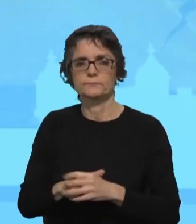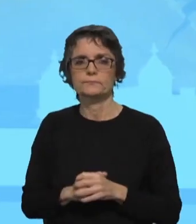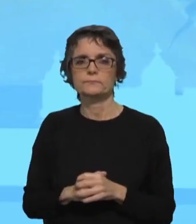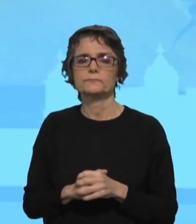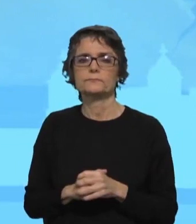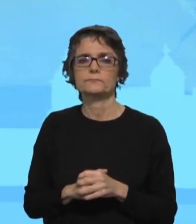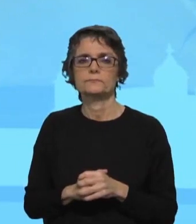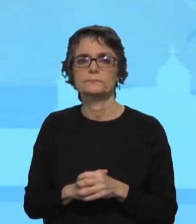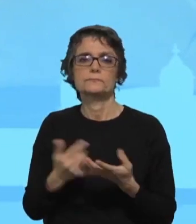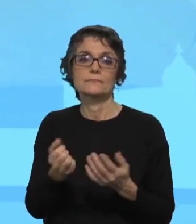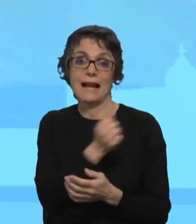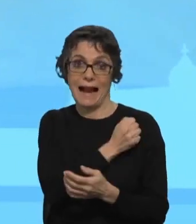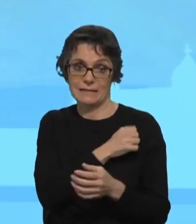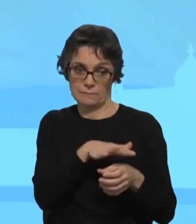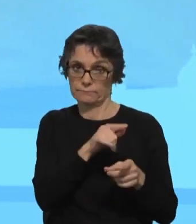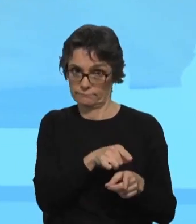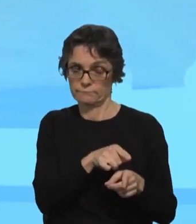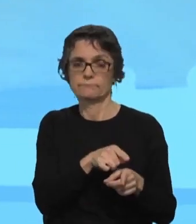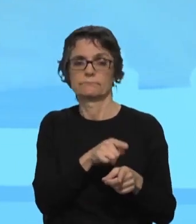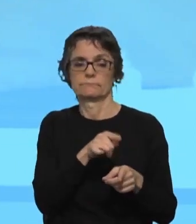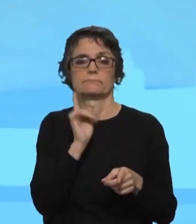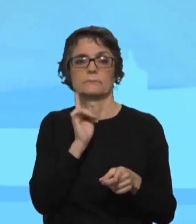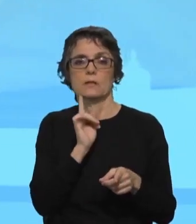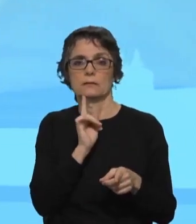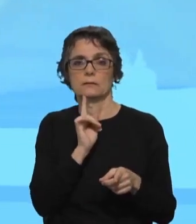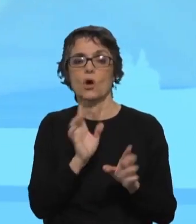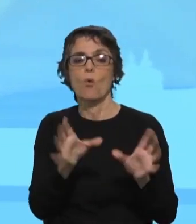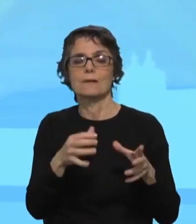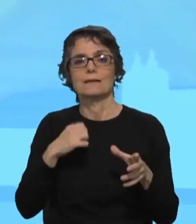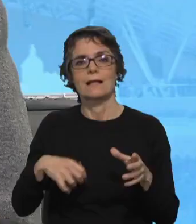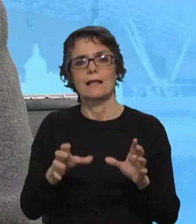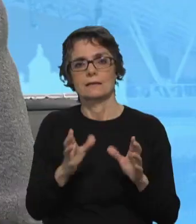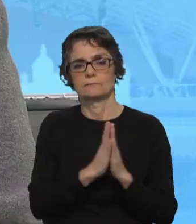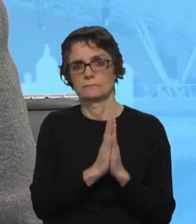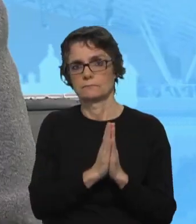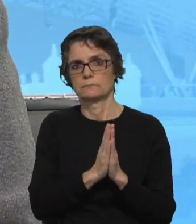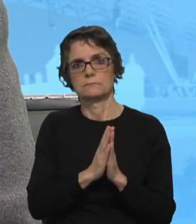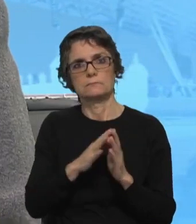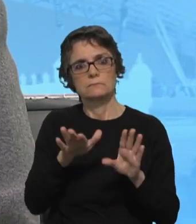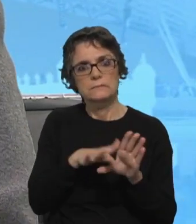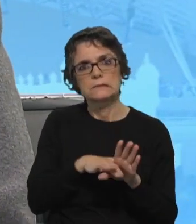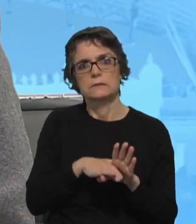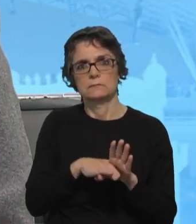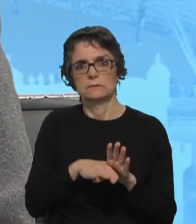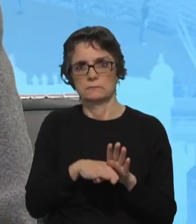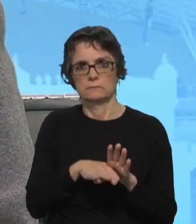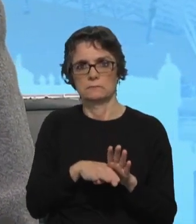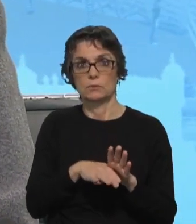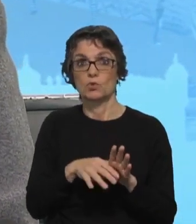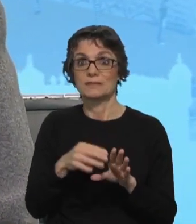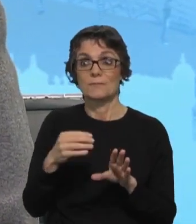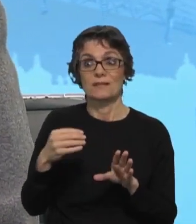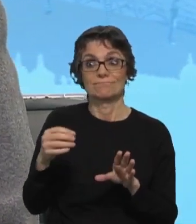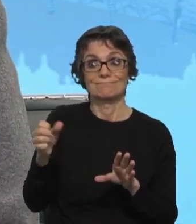sentido da habitação, é importante que as comunidades ciganas também estejam envolvidas ou sejam envolvidas